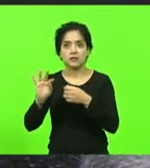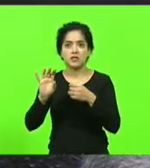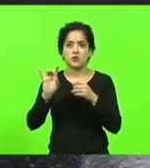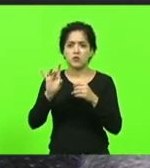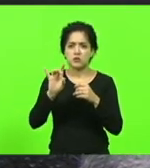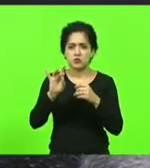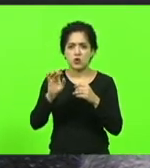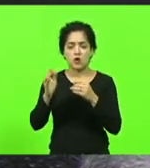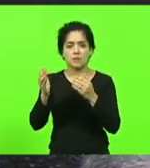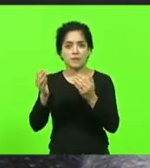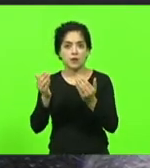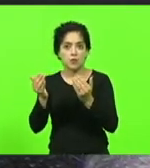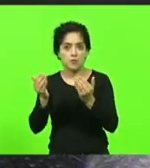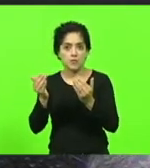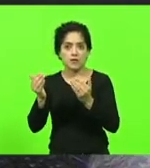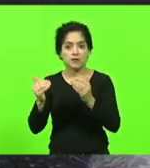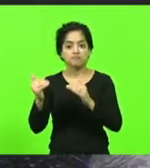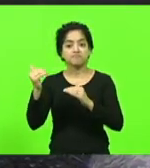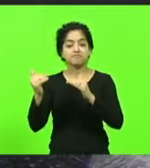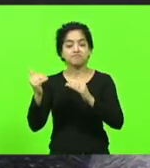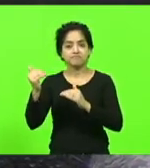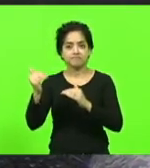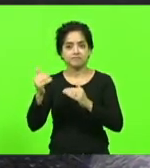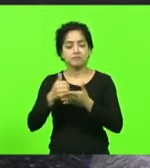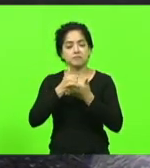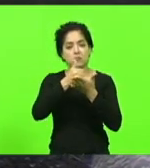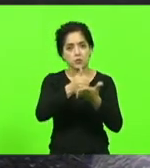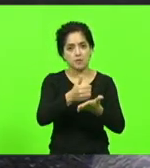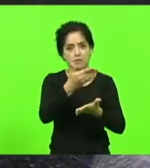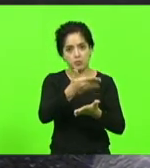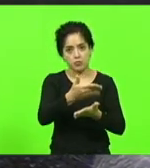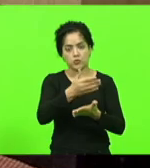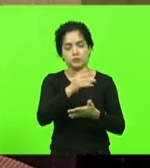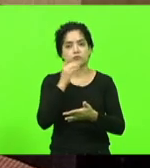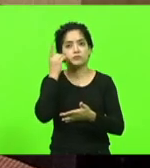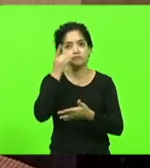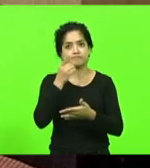questão de mérito e de proporção e manifestar meu apoio à moção do deputado Floriano.